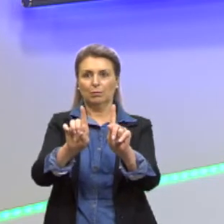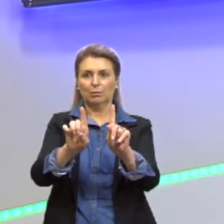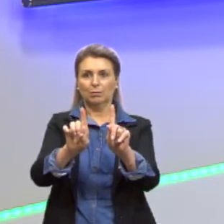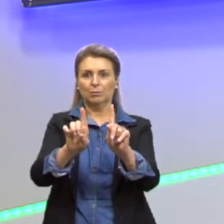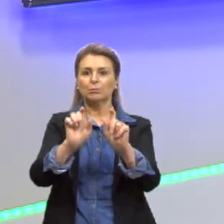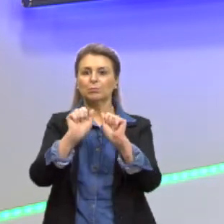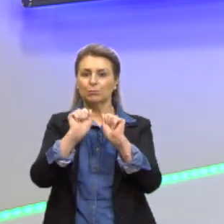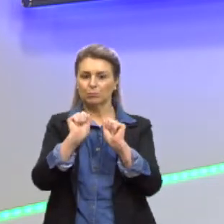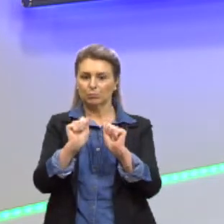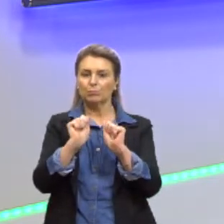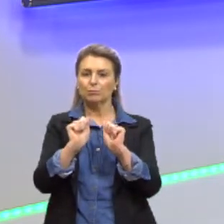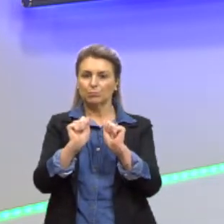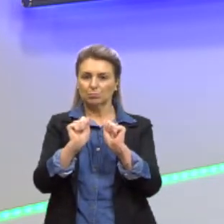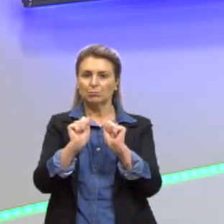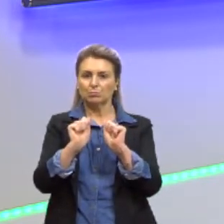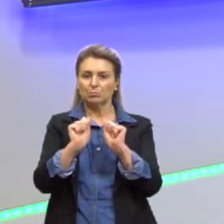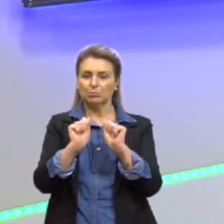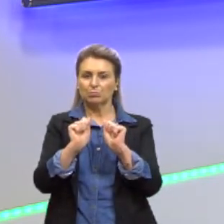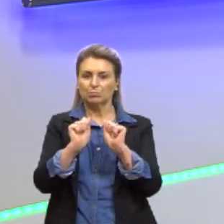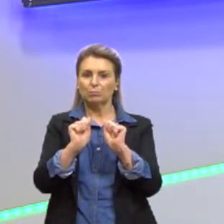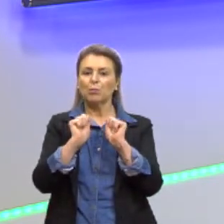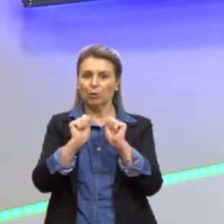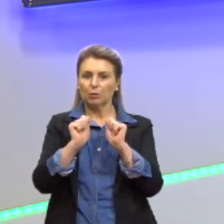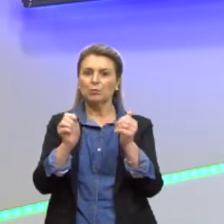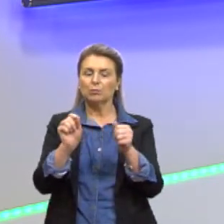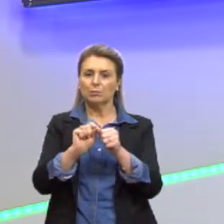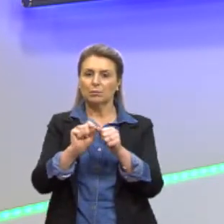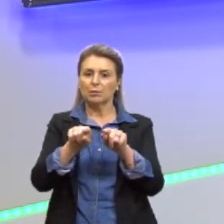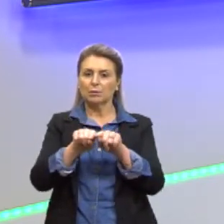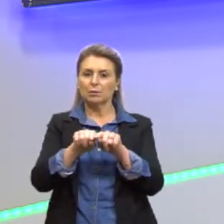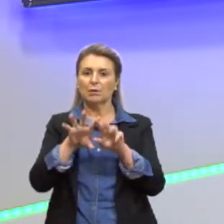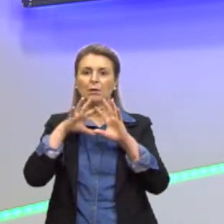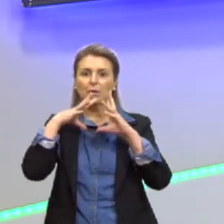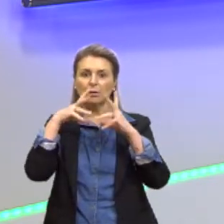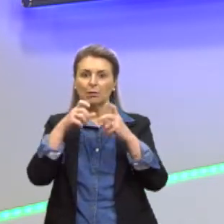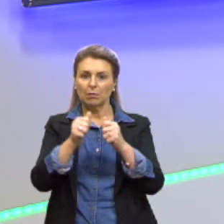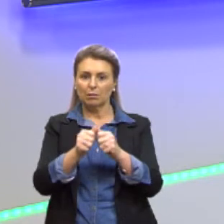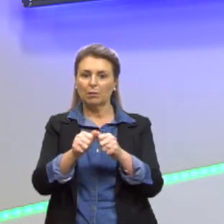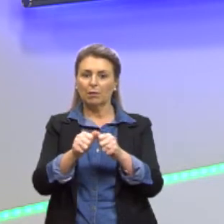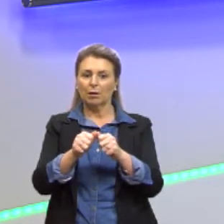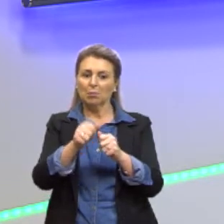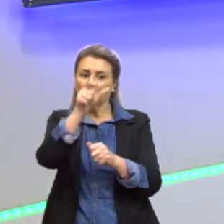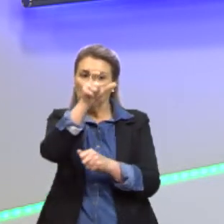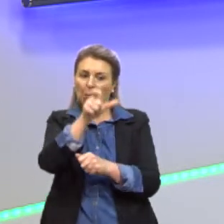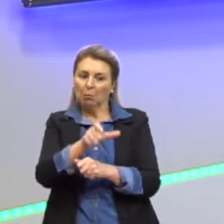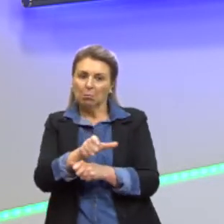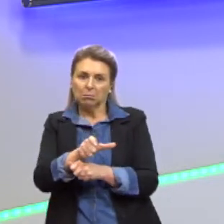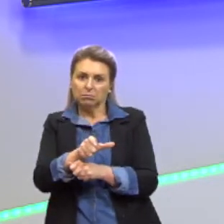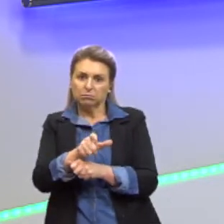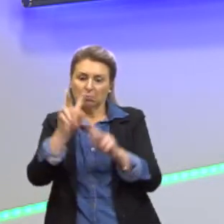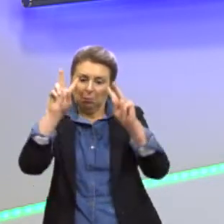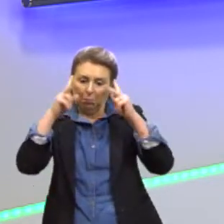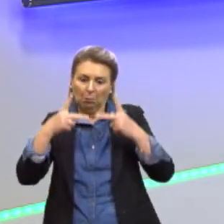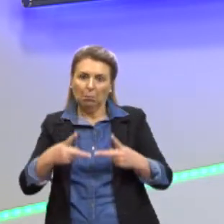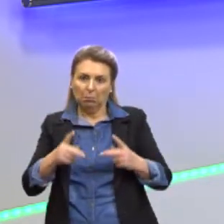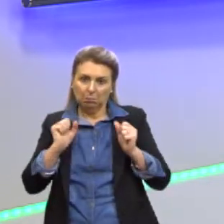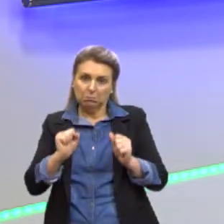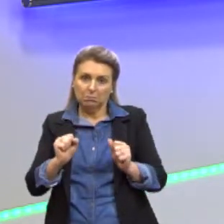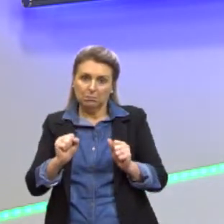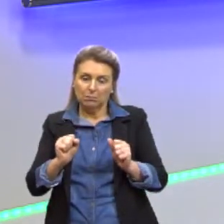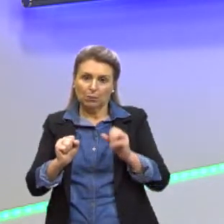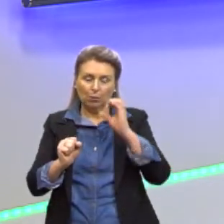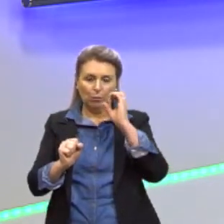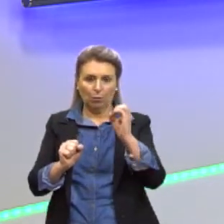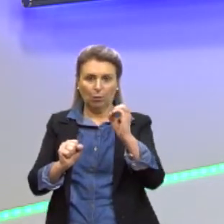clonar, é possível clonar animais, por que não um ser humano, né? Por que eu não posso pegar um óvulo